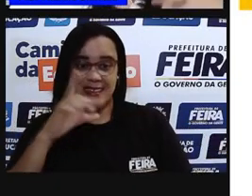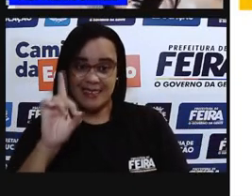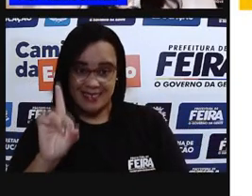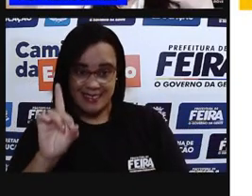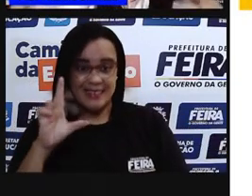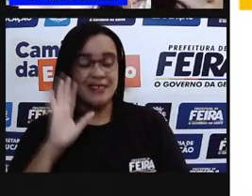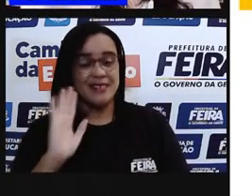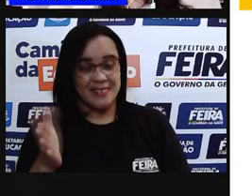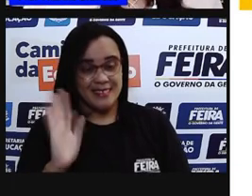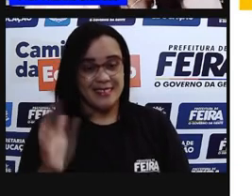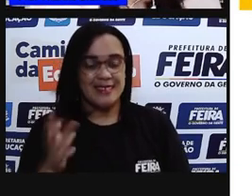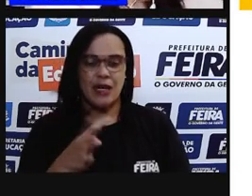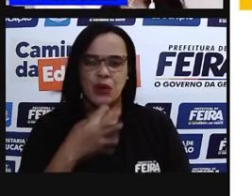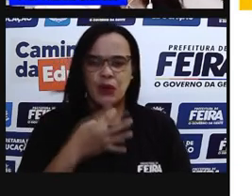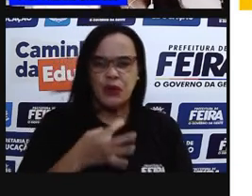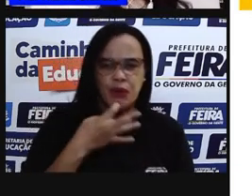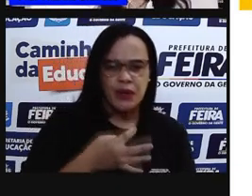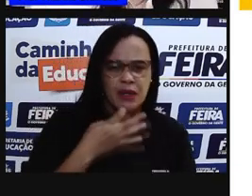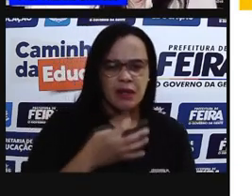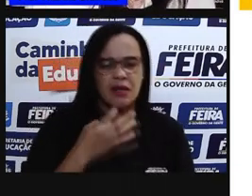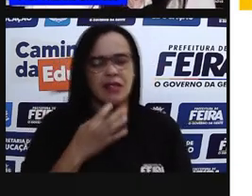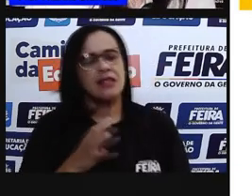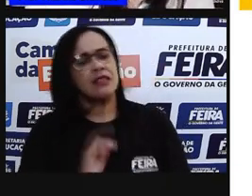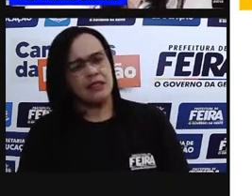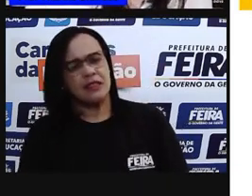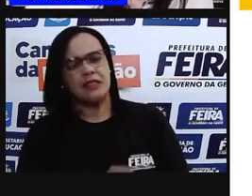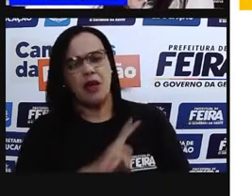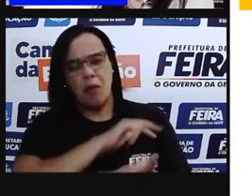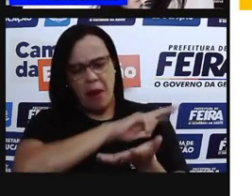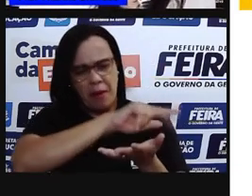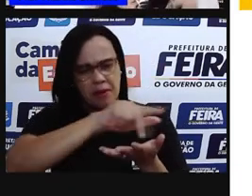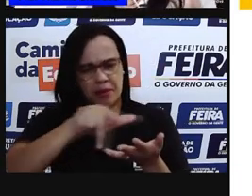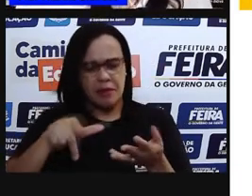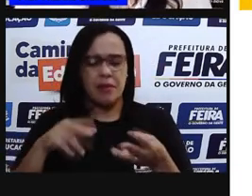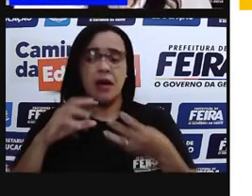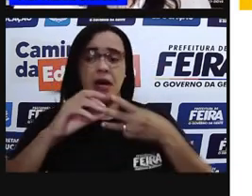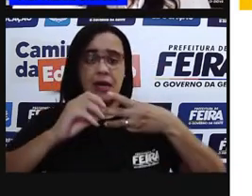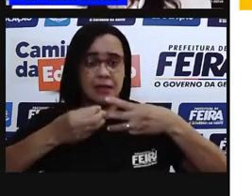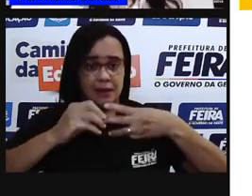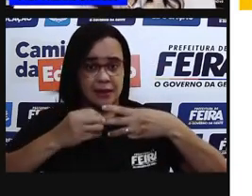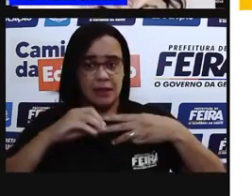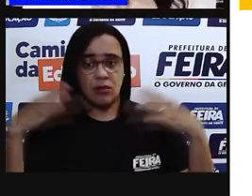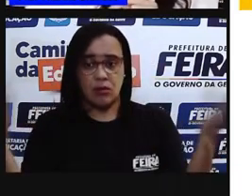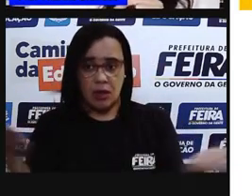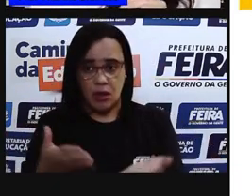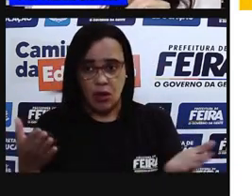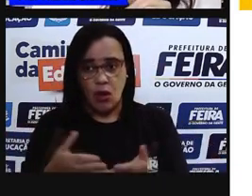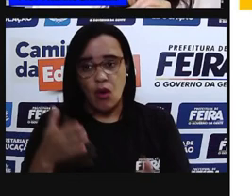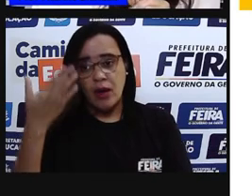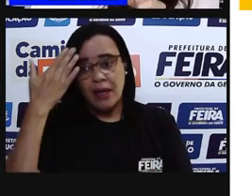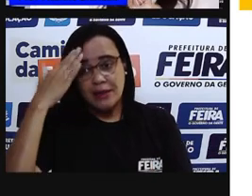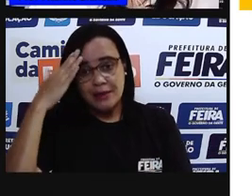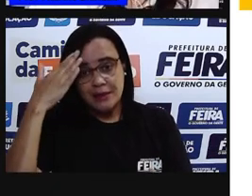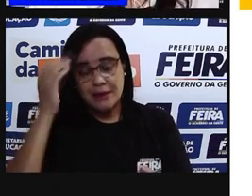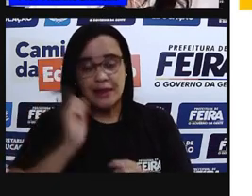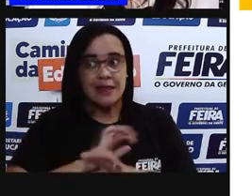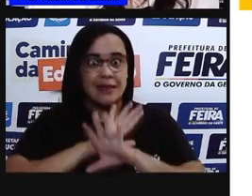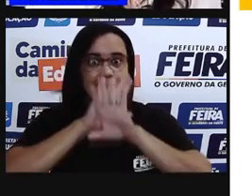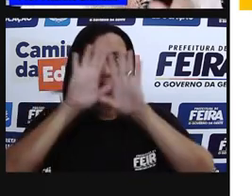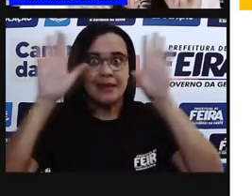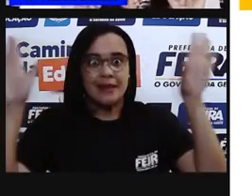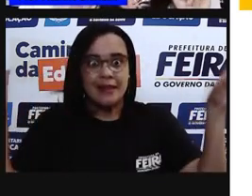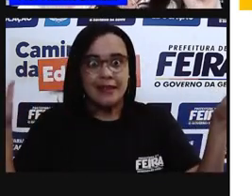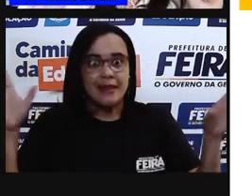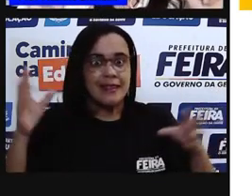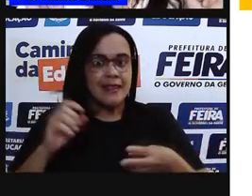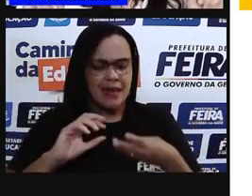a gente já conheceu um pouco mais sobre a célula, a gente tem que, então, entender que a célula, ela é o que, Pró?